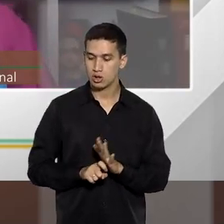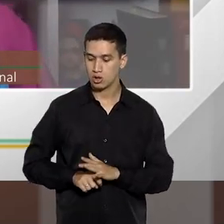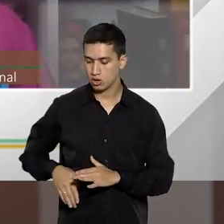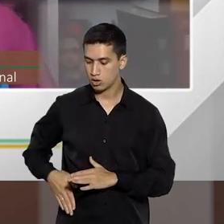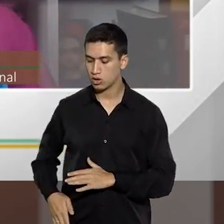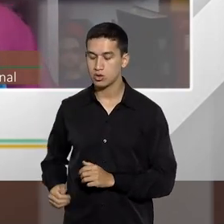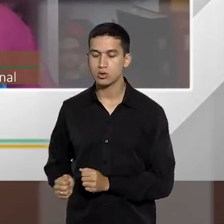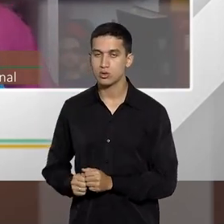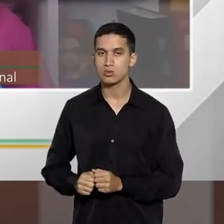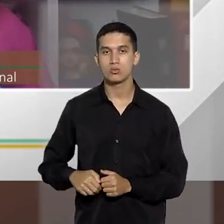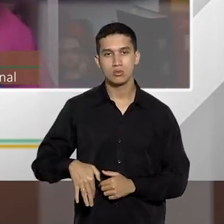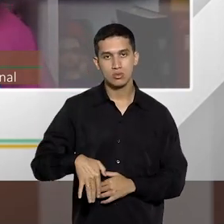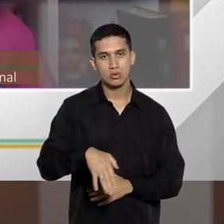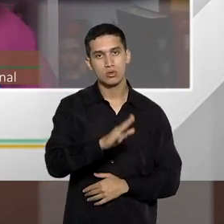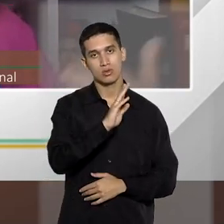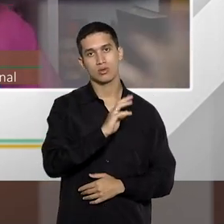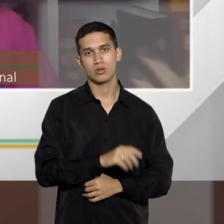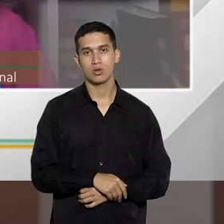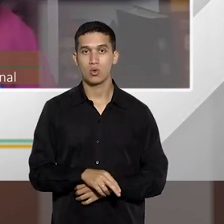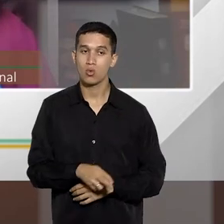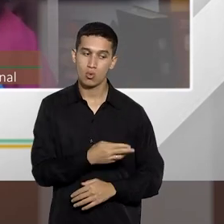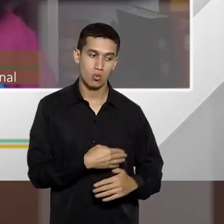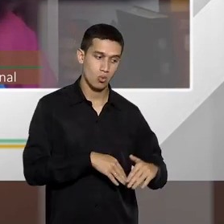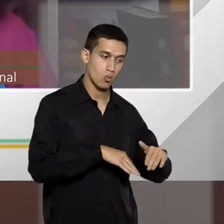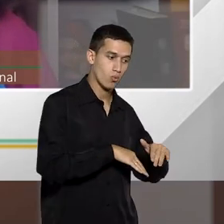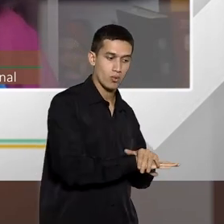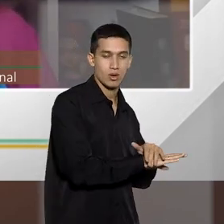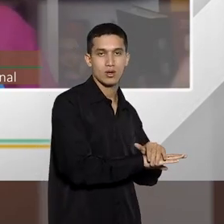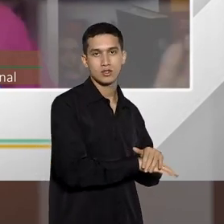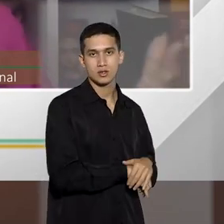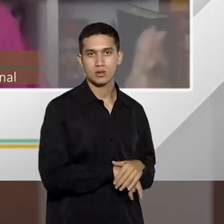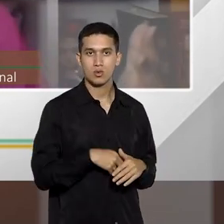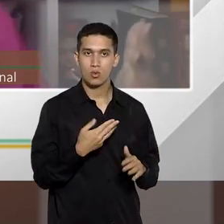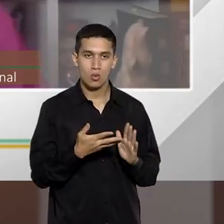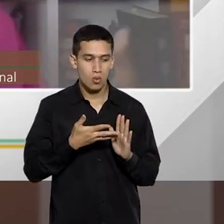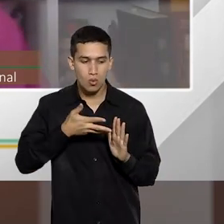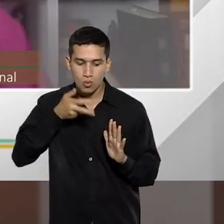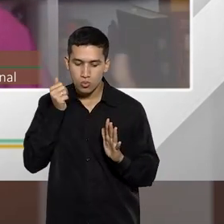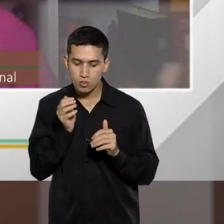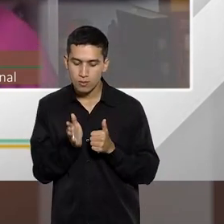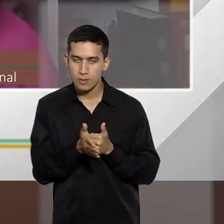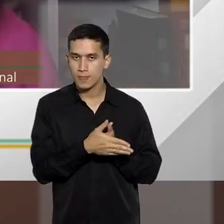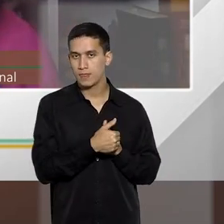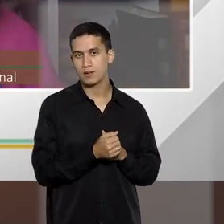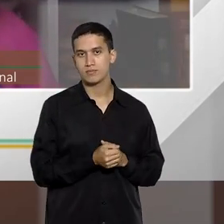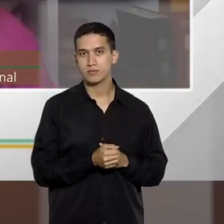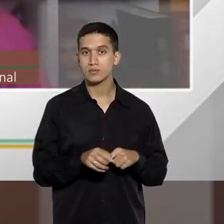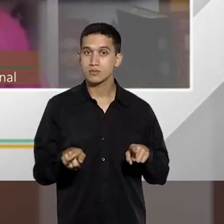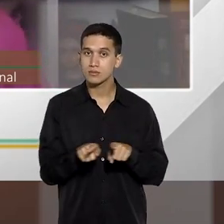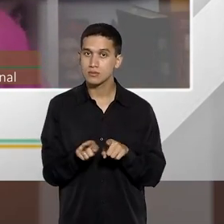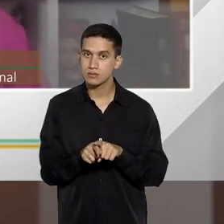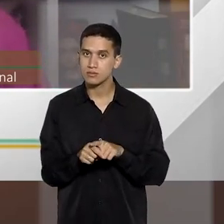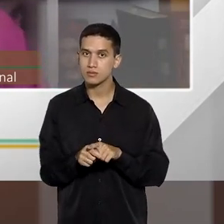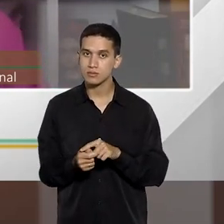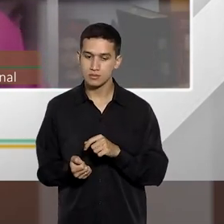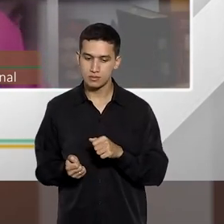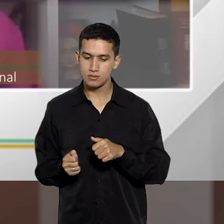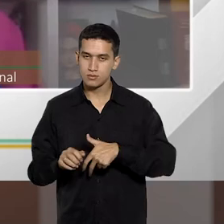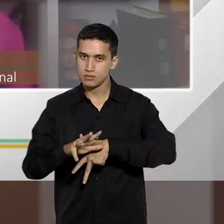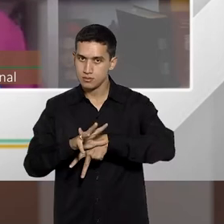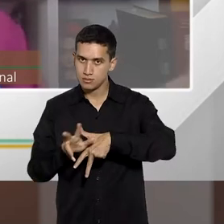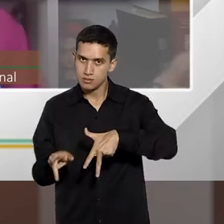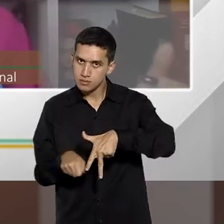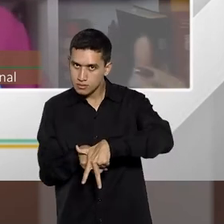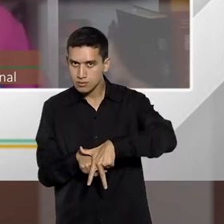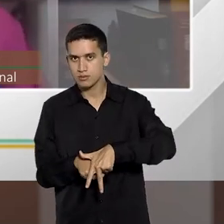caso do guardar na receptação, no ocultar, então na lavagem de dinheiro, na ocultação da lavagem